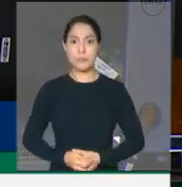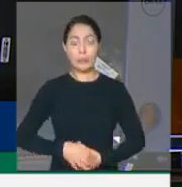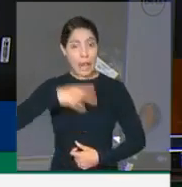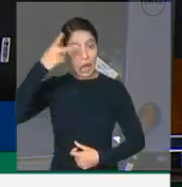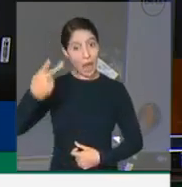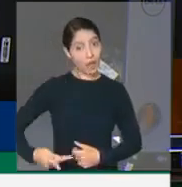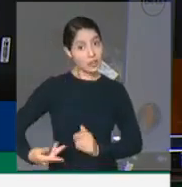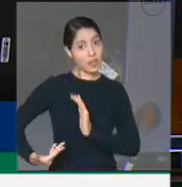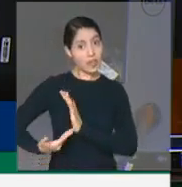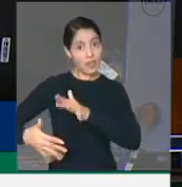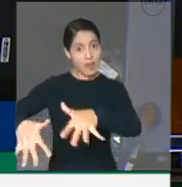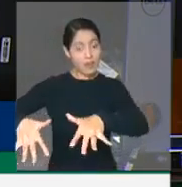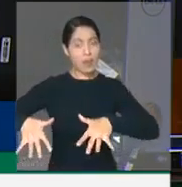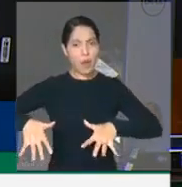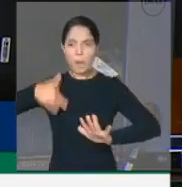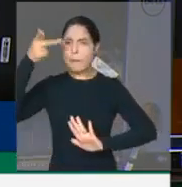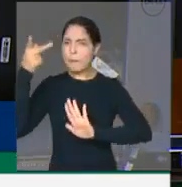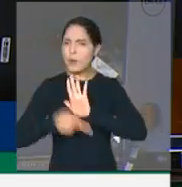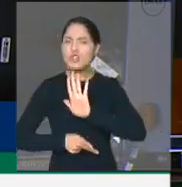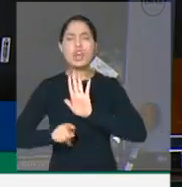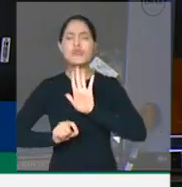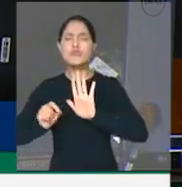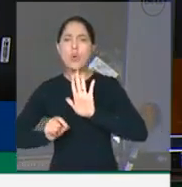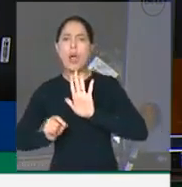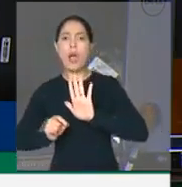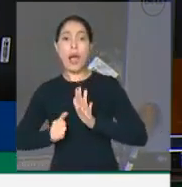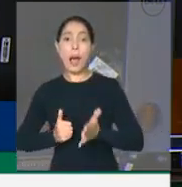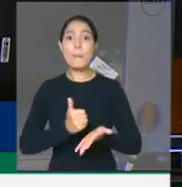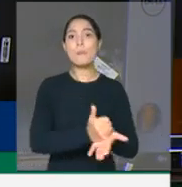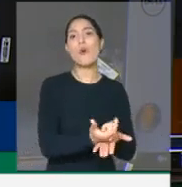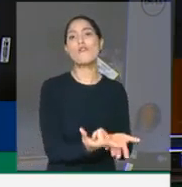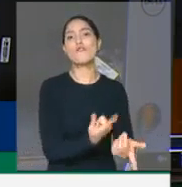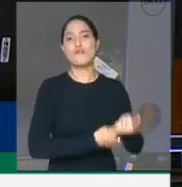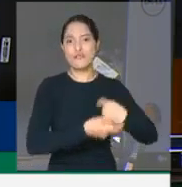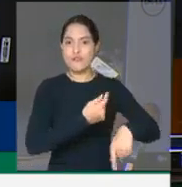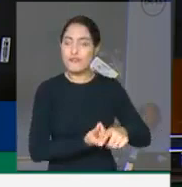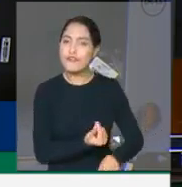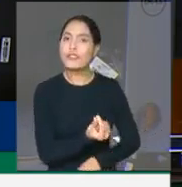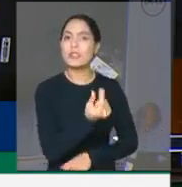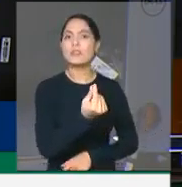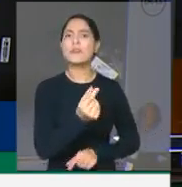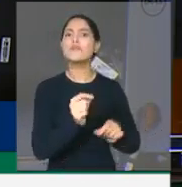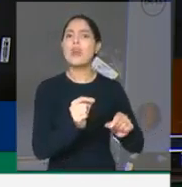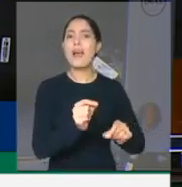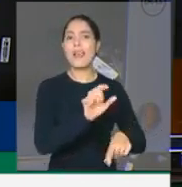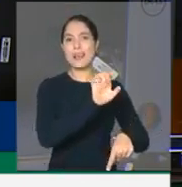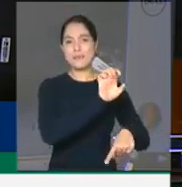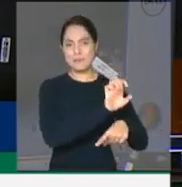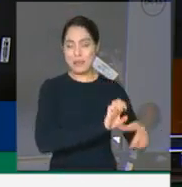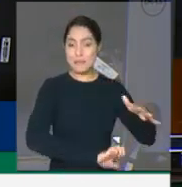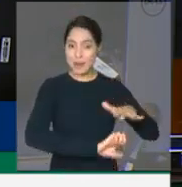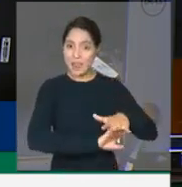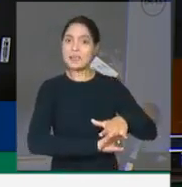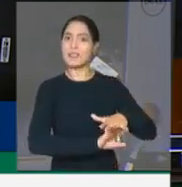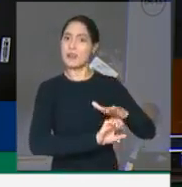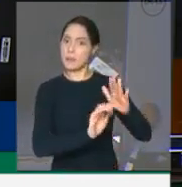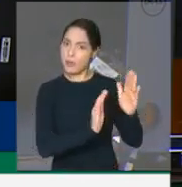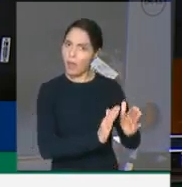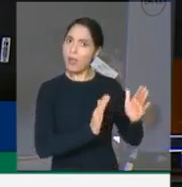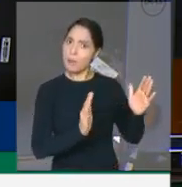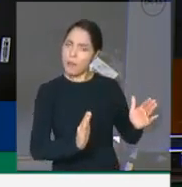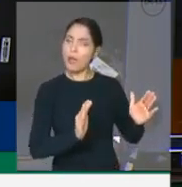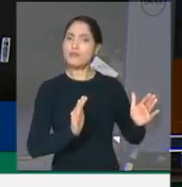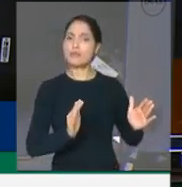aprovamos projetos para levar recursos financeiros, financiamentos a micro, pequenas e médias empresas. Esse auxílio financeiro